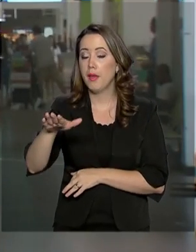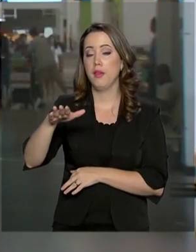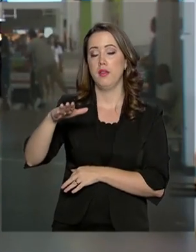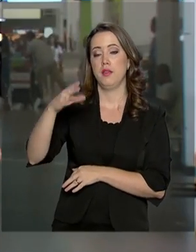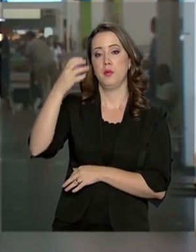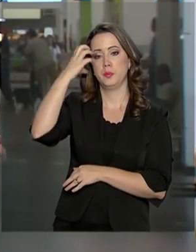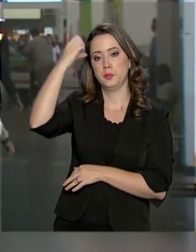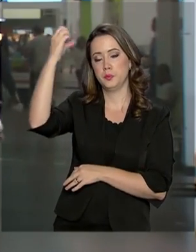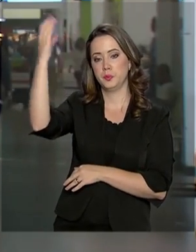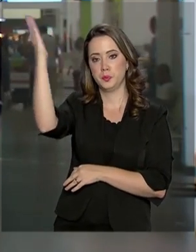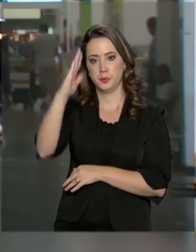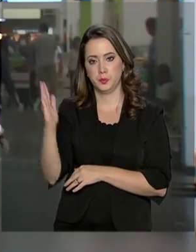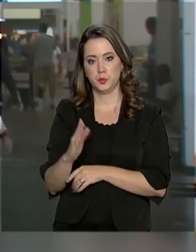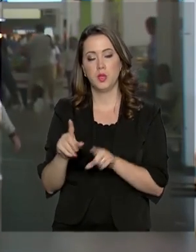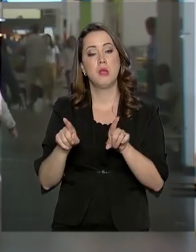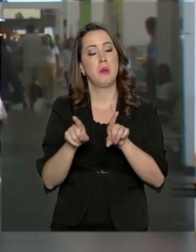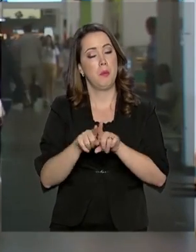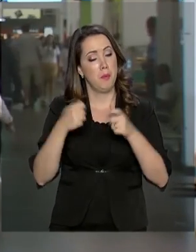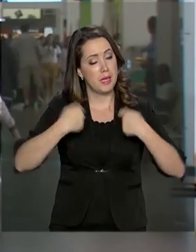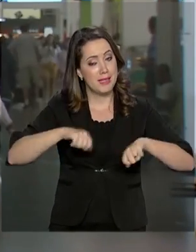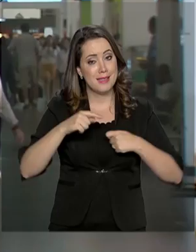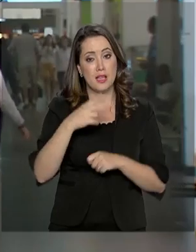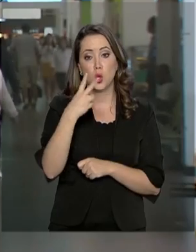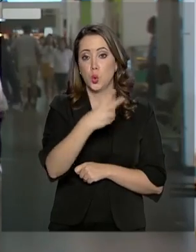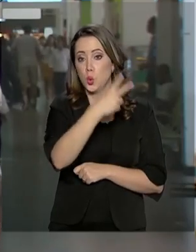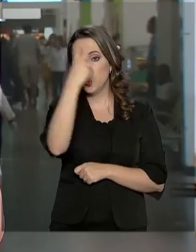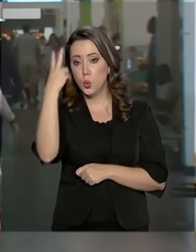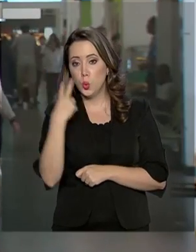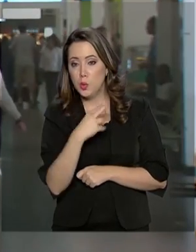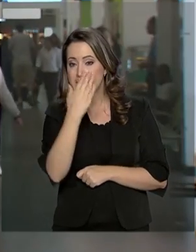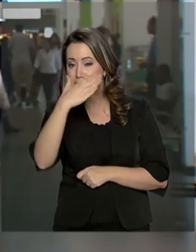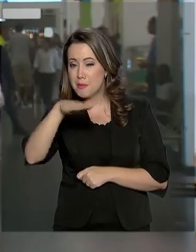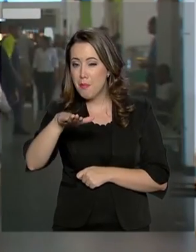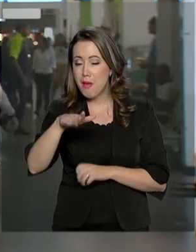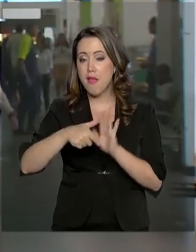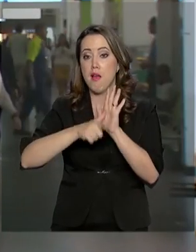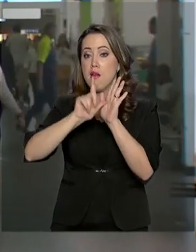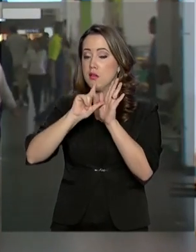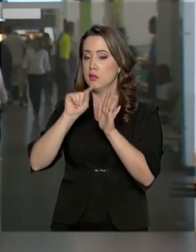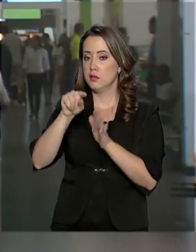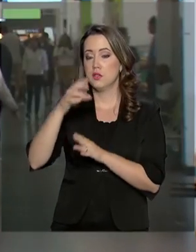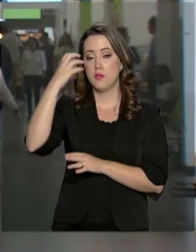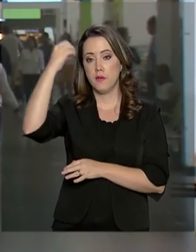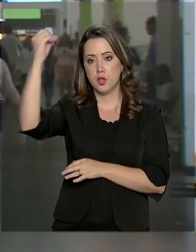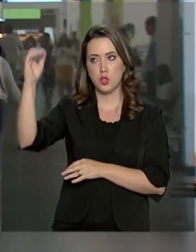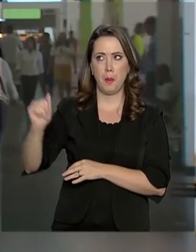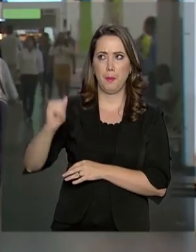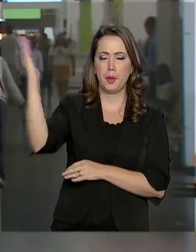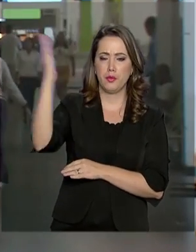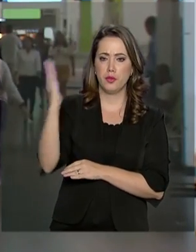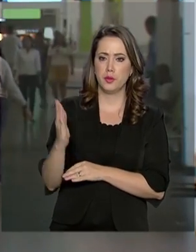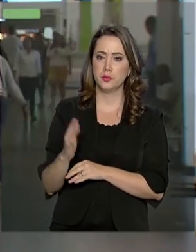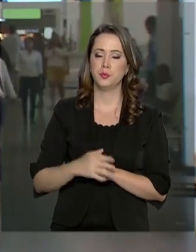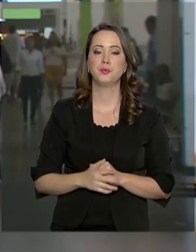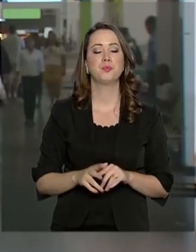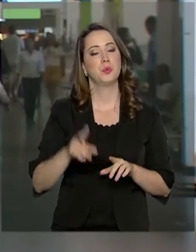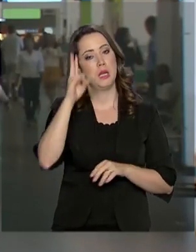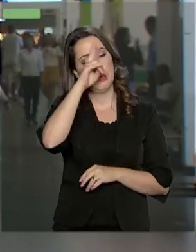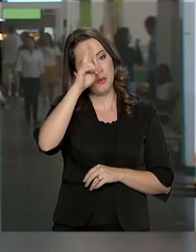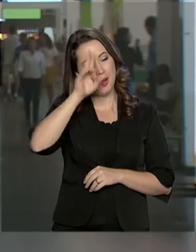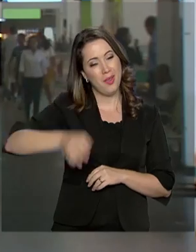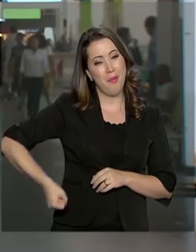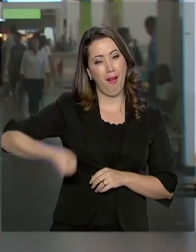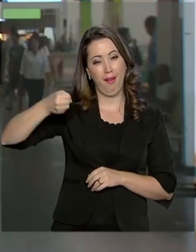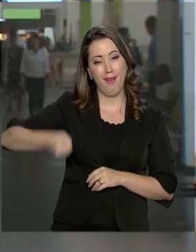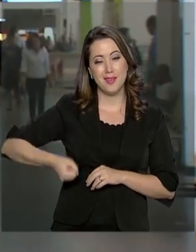ou seja, os voos nacionais, e com duas horas e meia de antecedência para os voos internacionais. Lembrando que bagagens fora do padrão